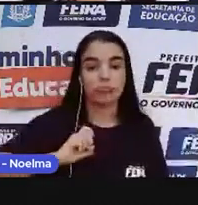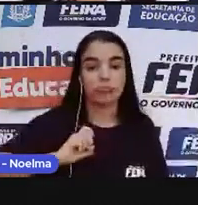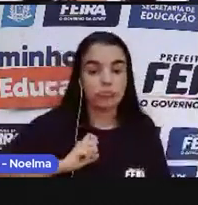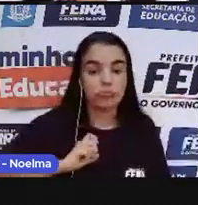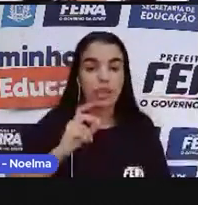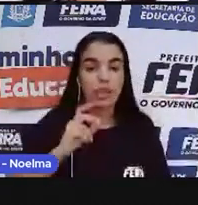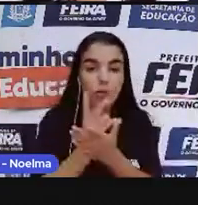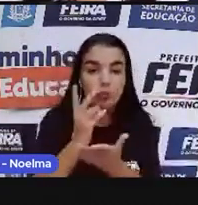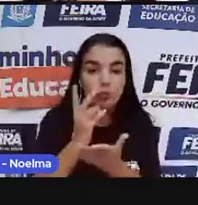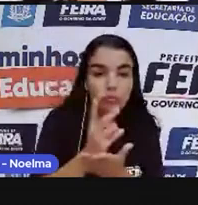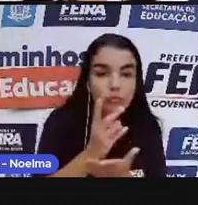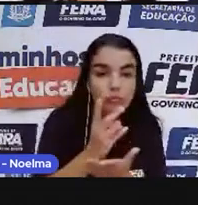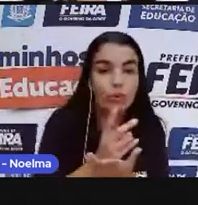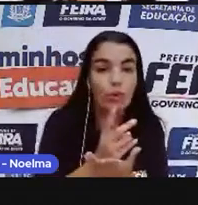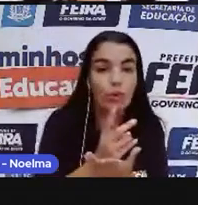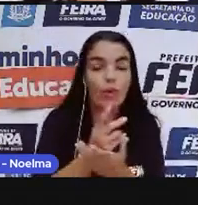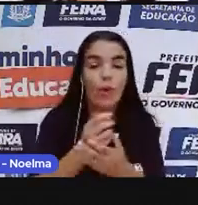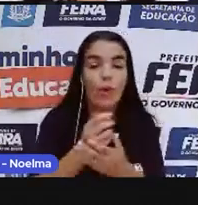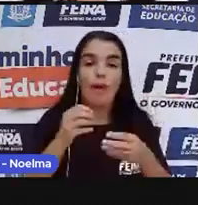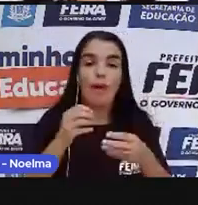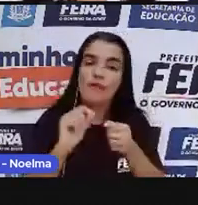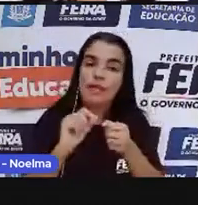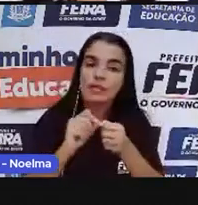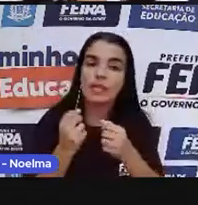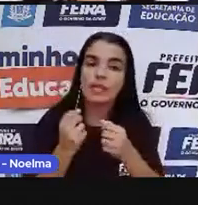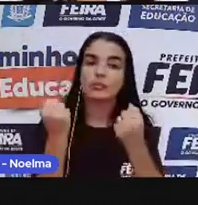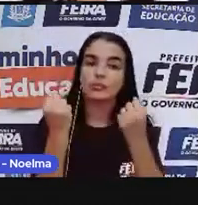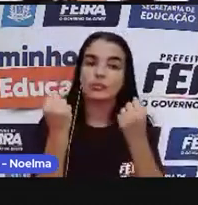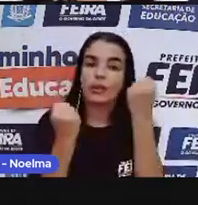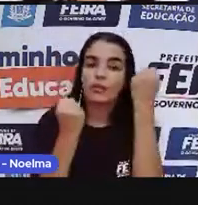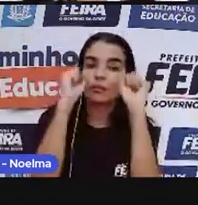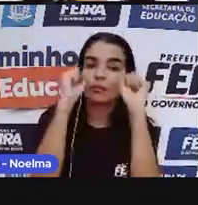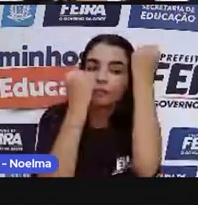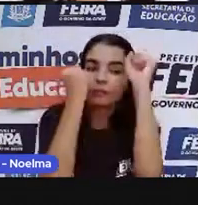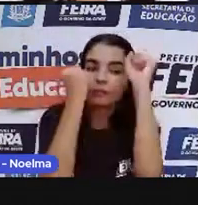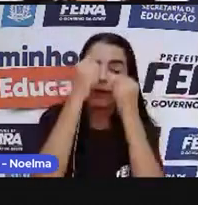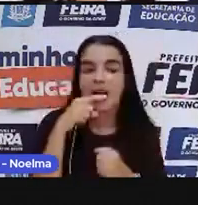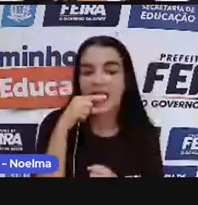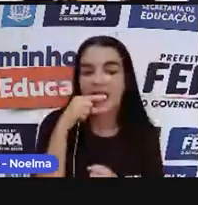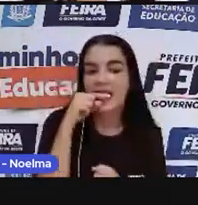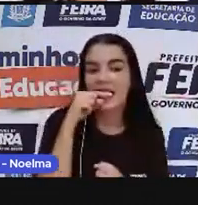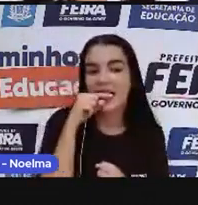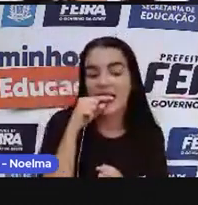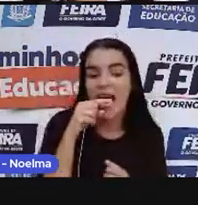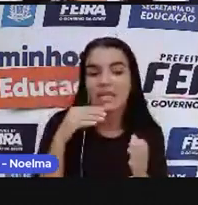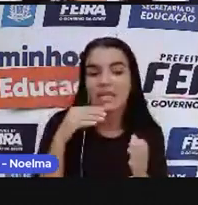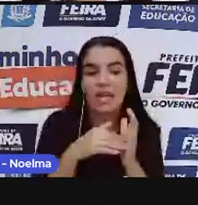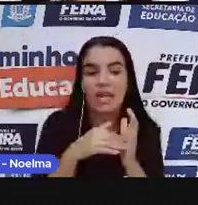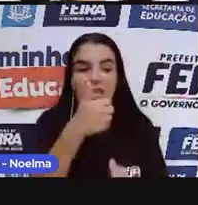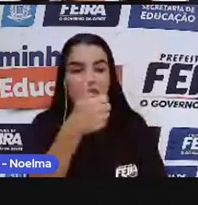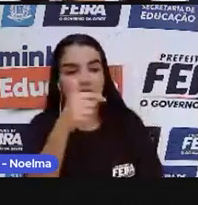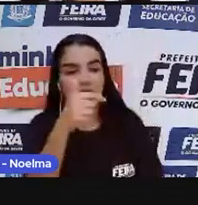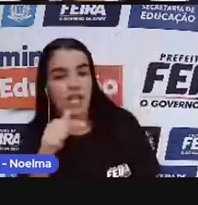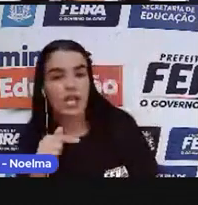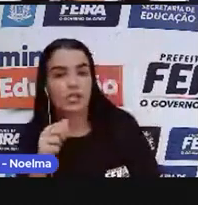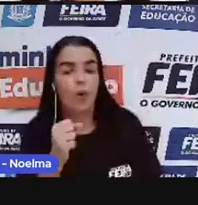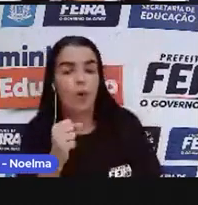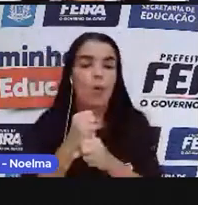prosseguiram com a cultura do açúcar, passando durante o século XVII e XVIII a serem